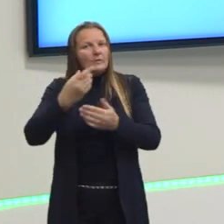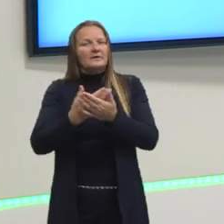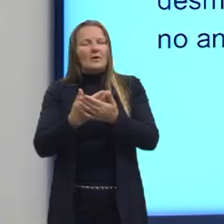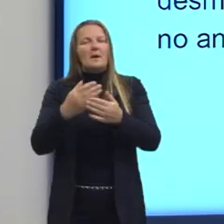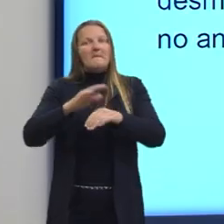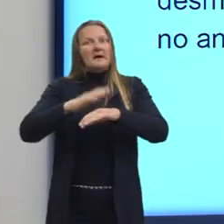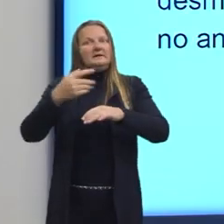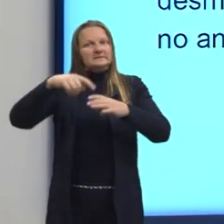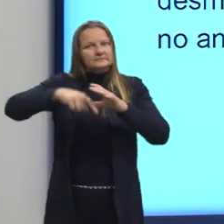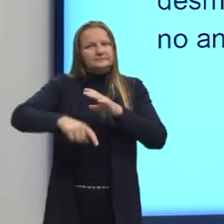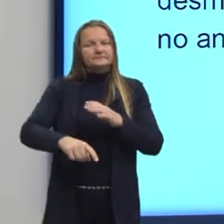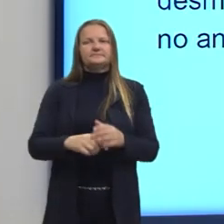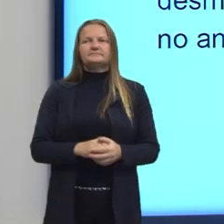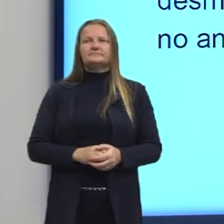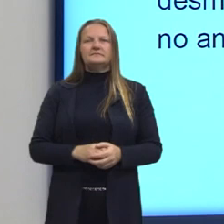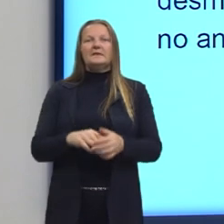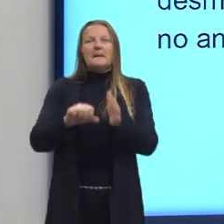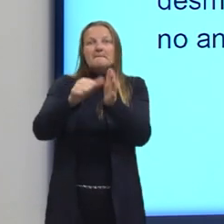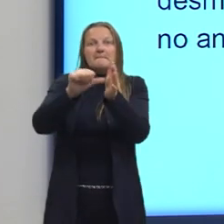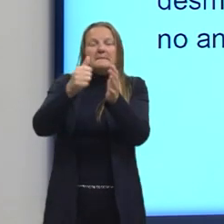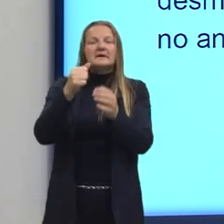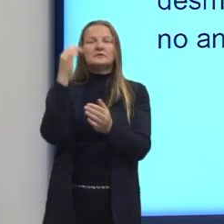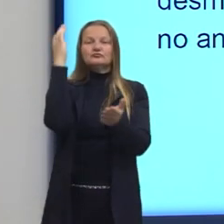Começando, então, o desmatamento.